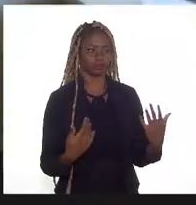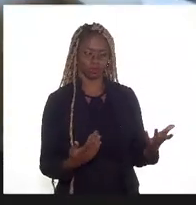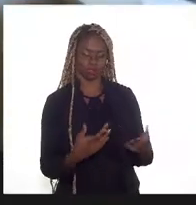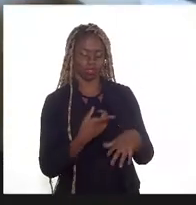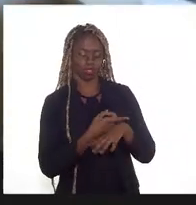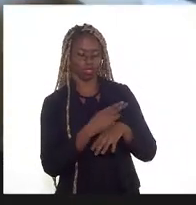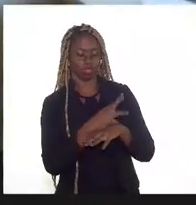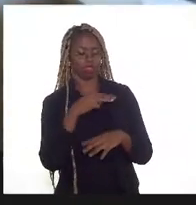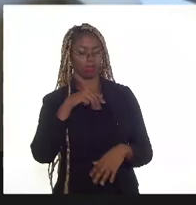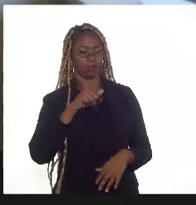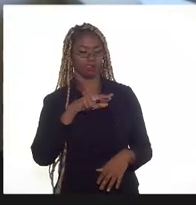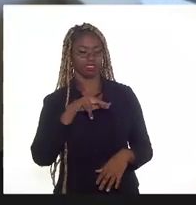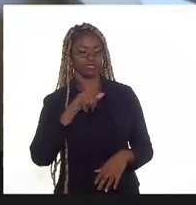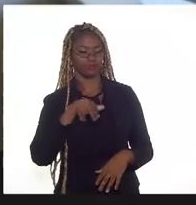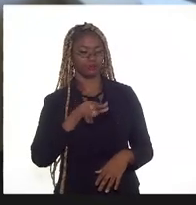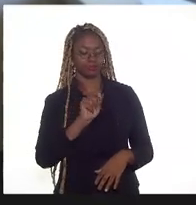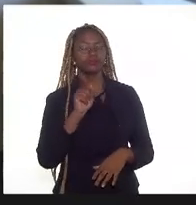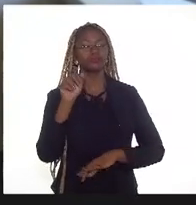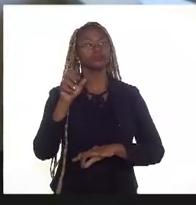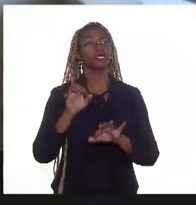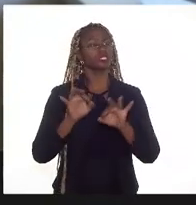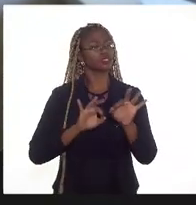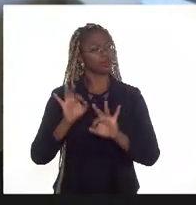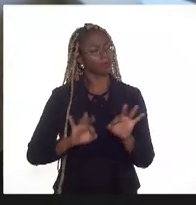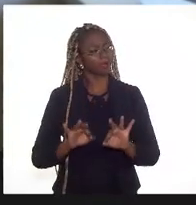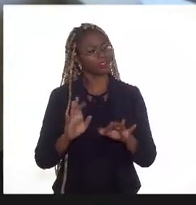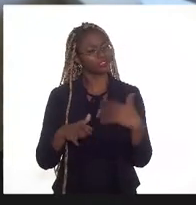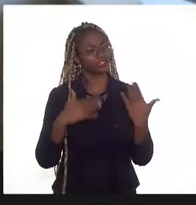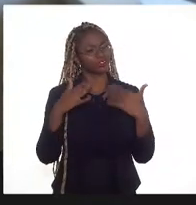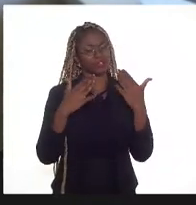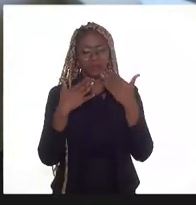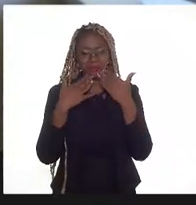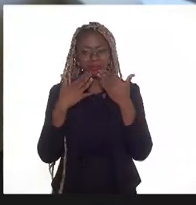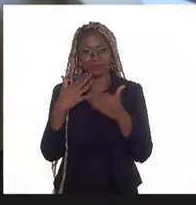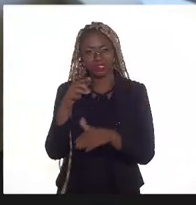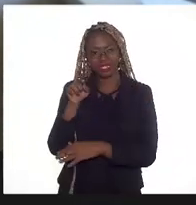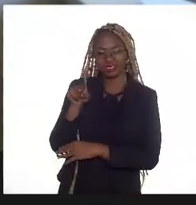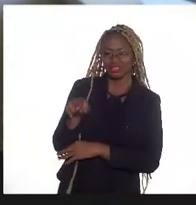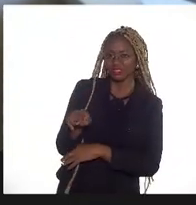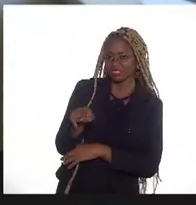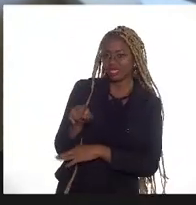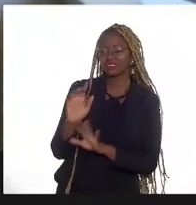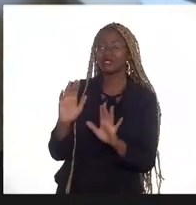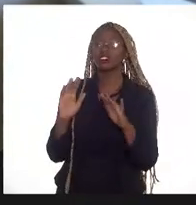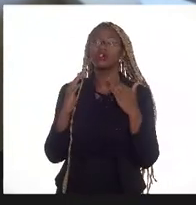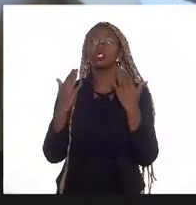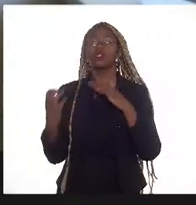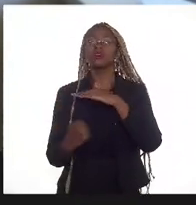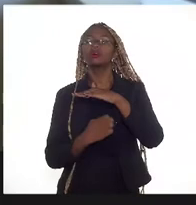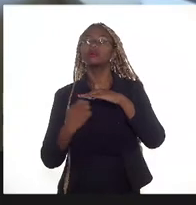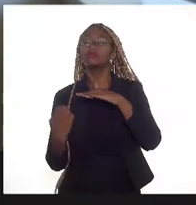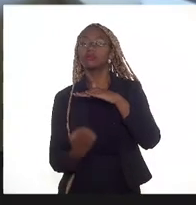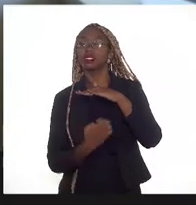esse plano de desenvolvimento é apresentado quando a empresa